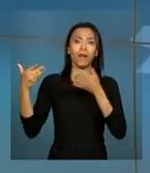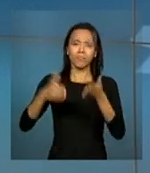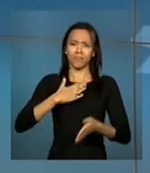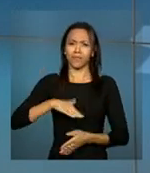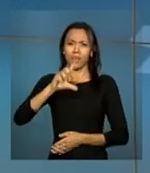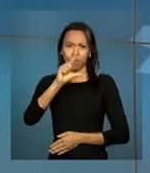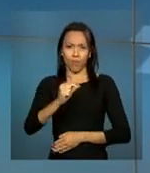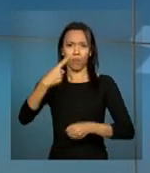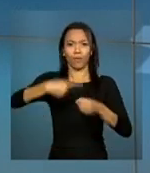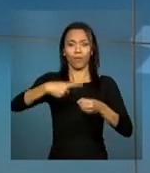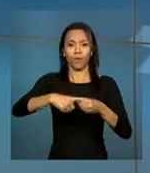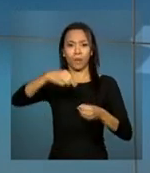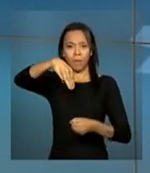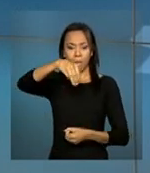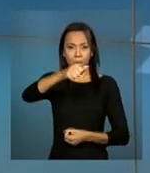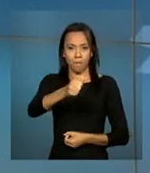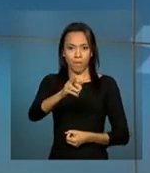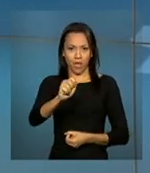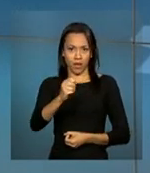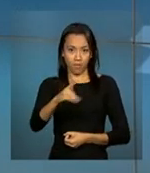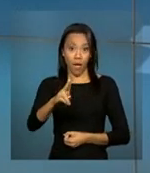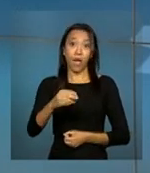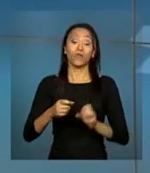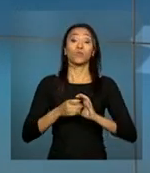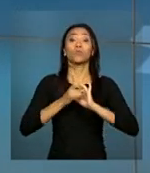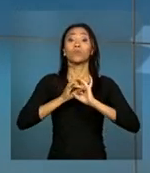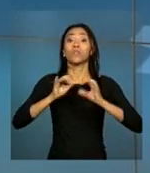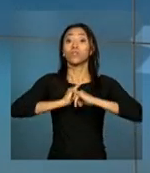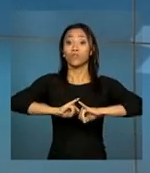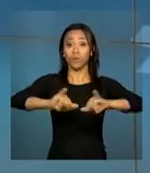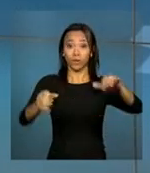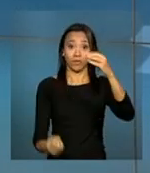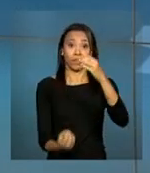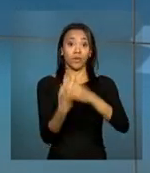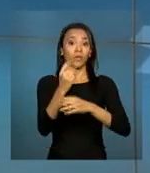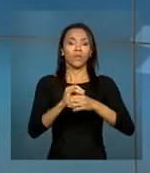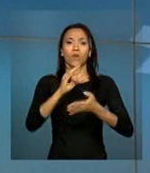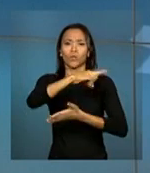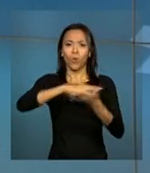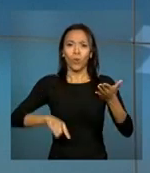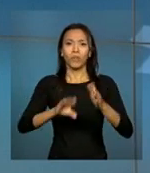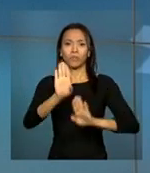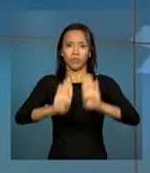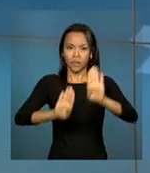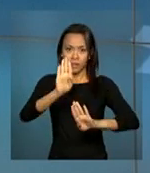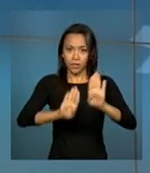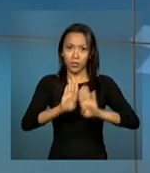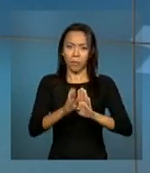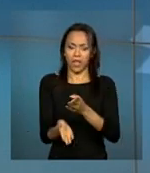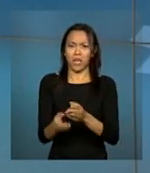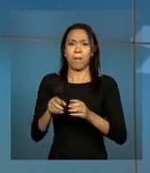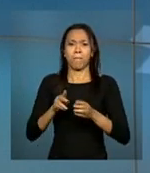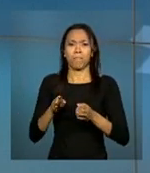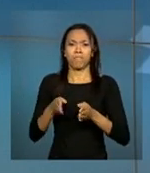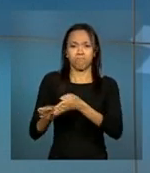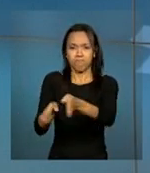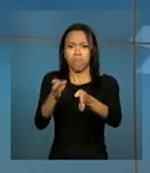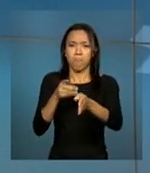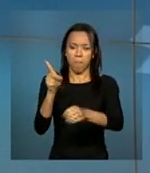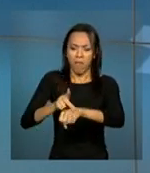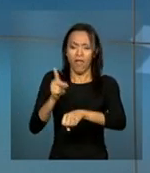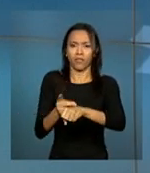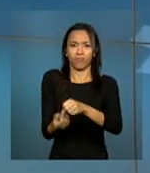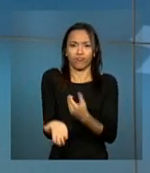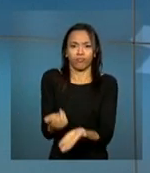Marabá do lançamento da licitação do Pedral do Lourenço para a retirada de pedras do Rio Tocantins. A